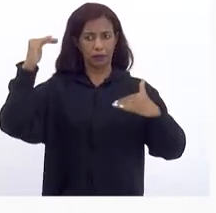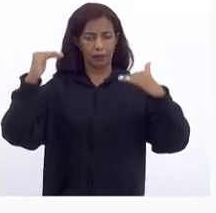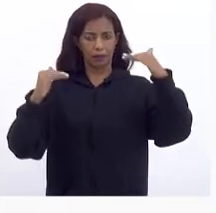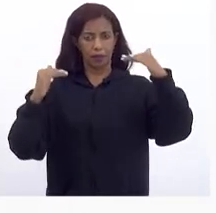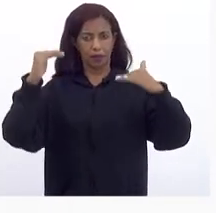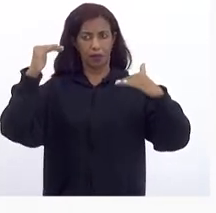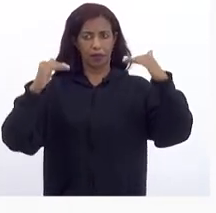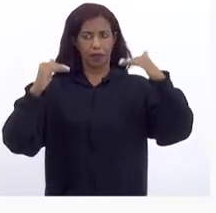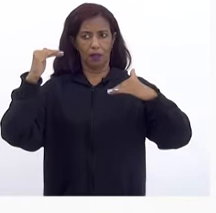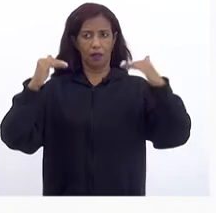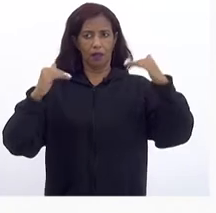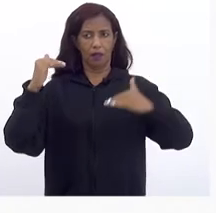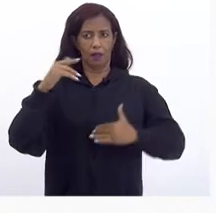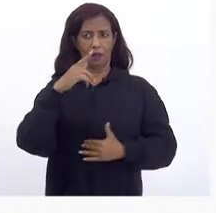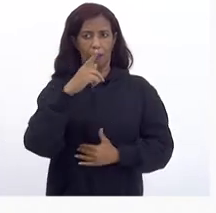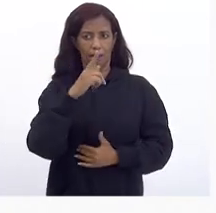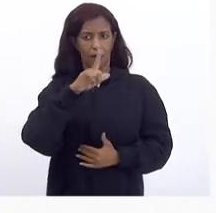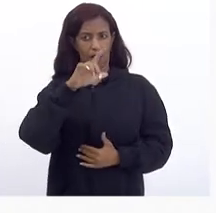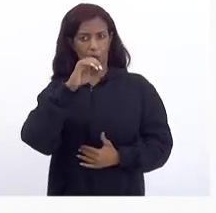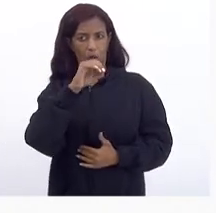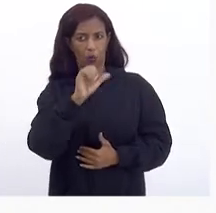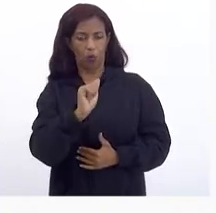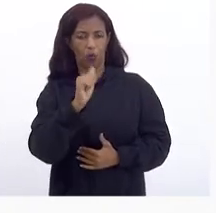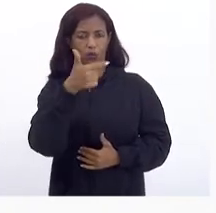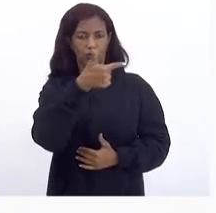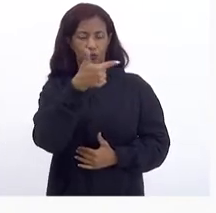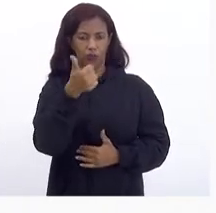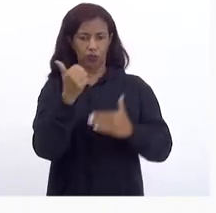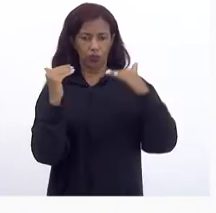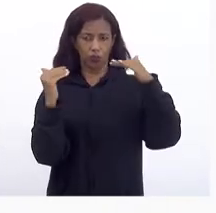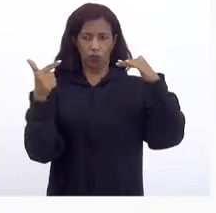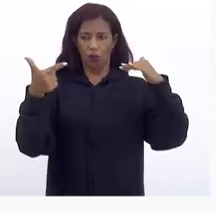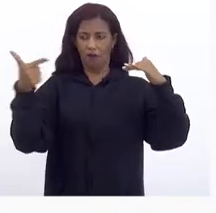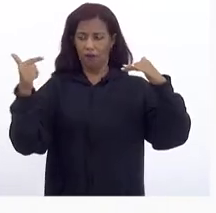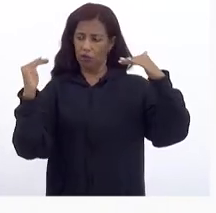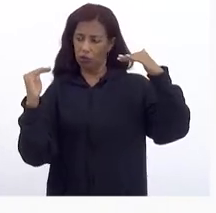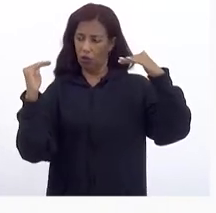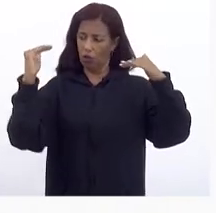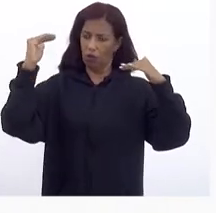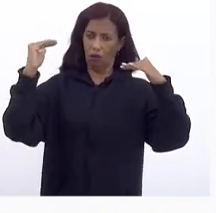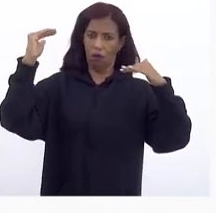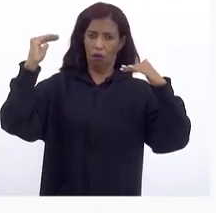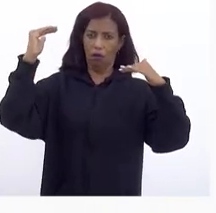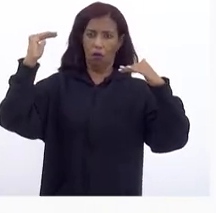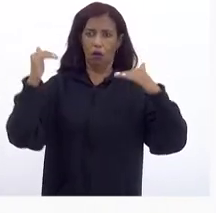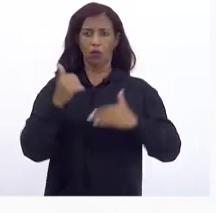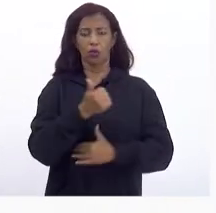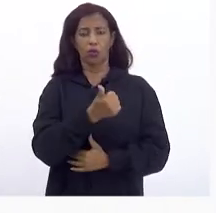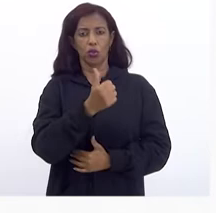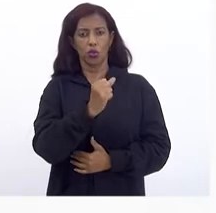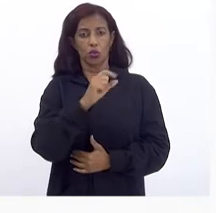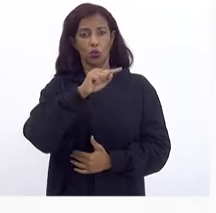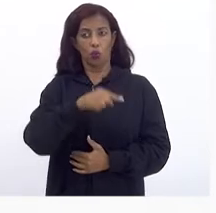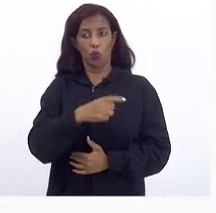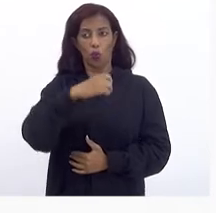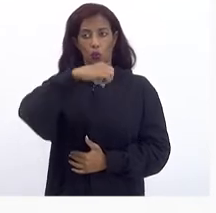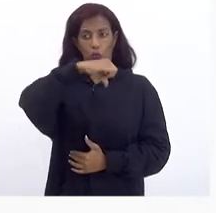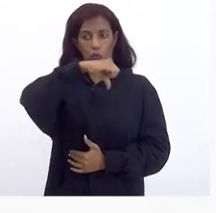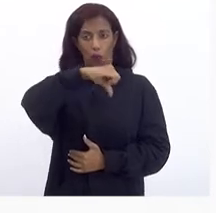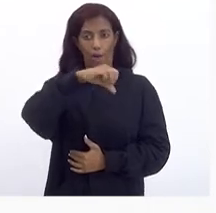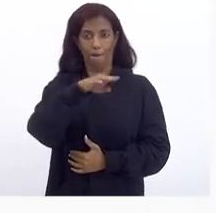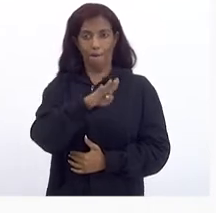piloto De 2021 De 18.9 bi